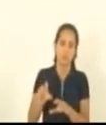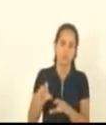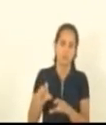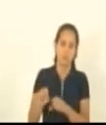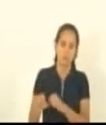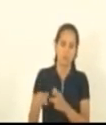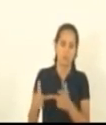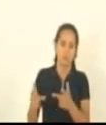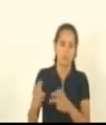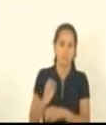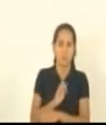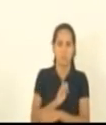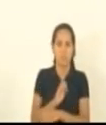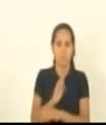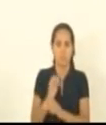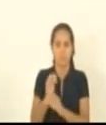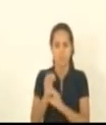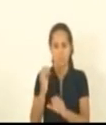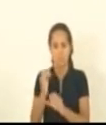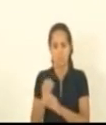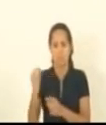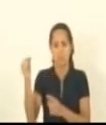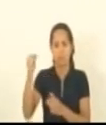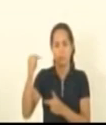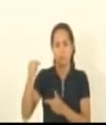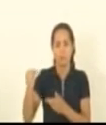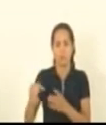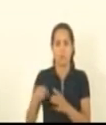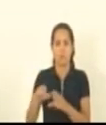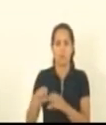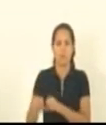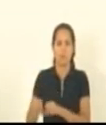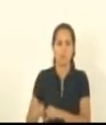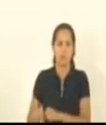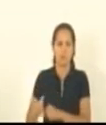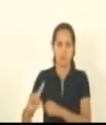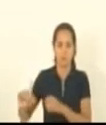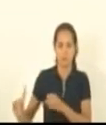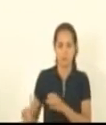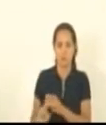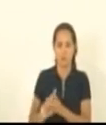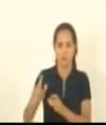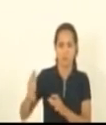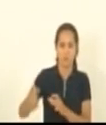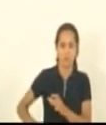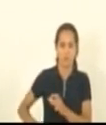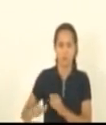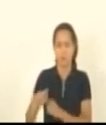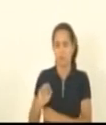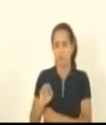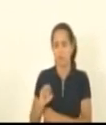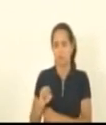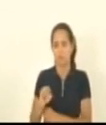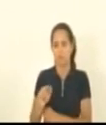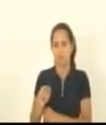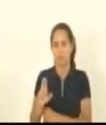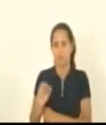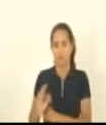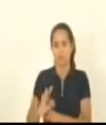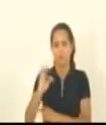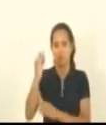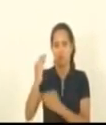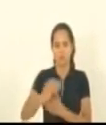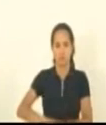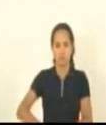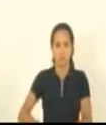engenheiro, tem várias formações e essa aqui é mais uma que está sendo incluída de geógrafo para futuros concursos públicos. Então o